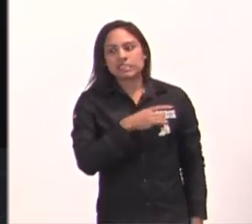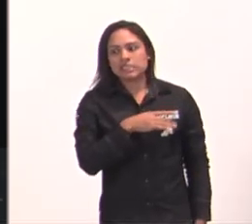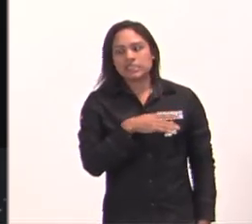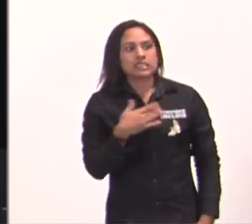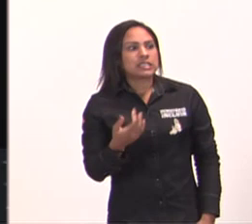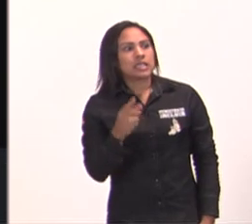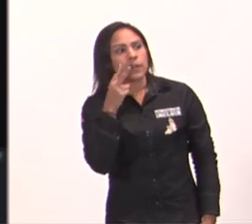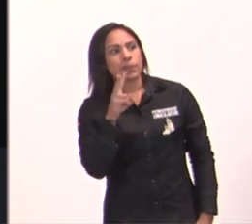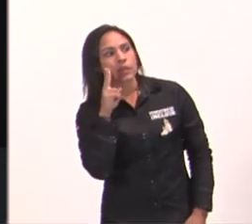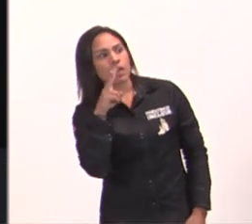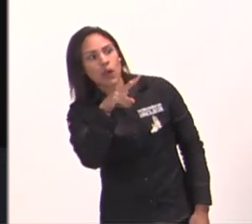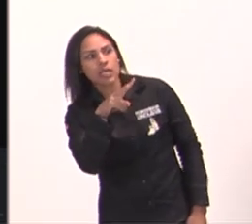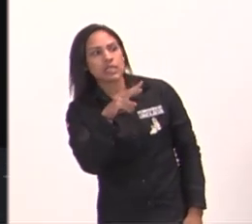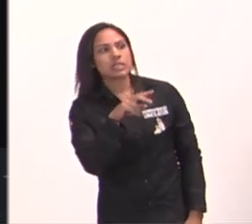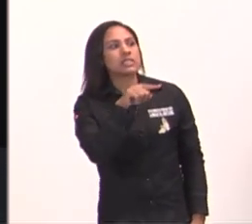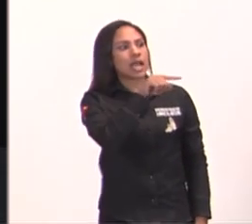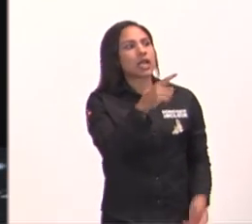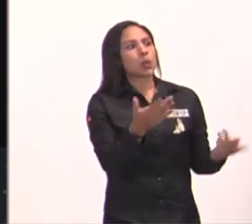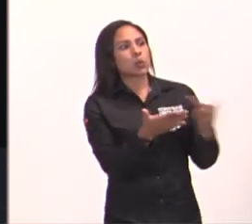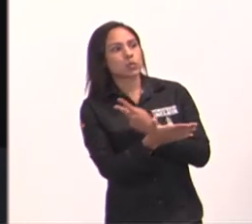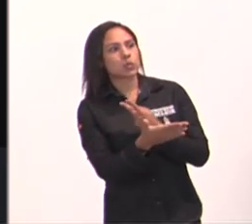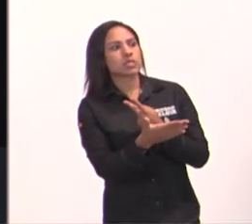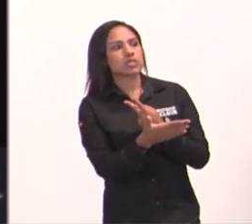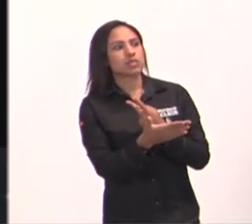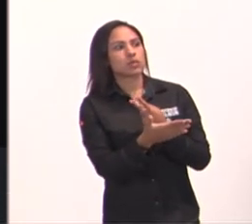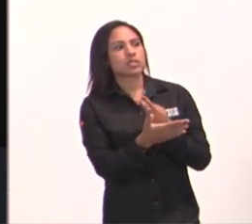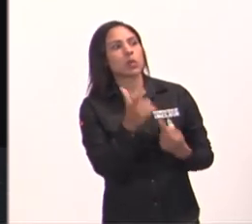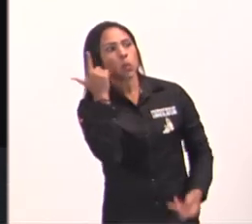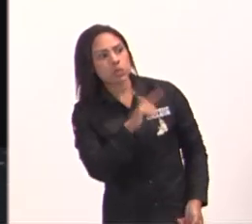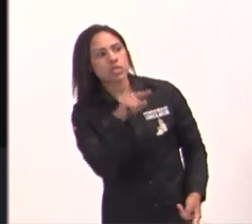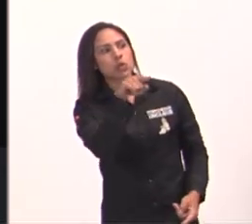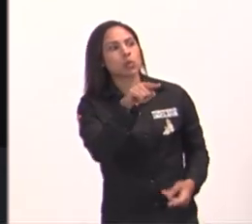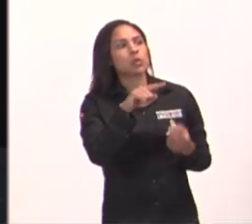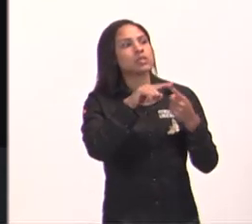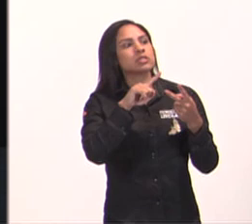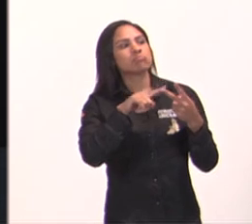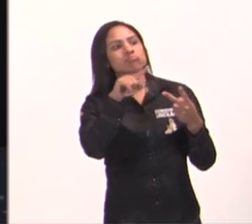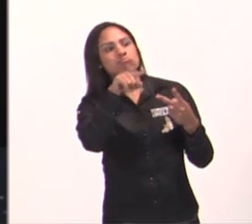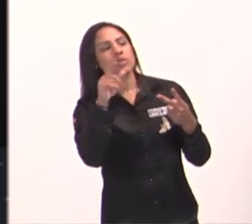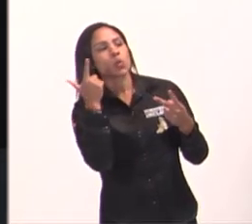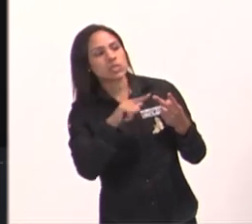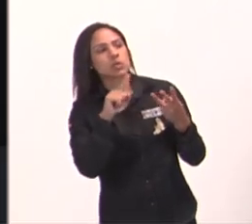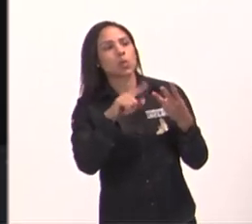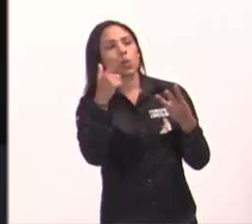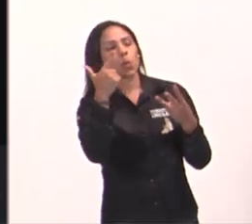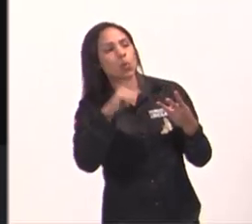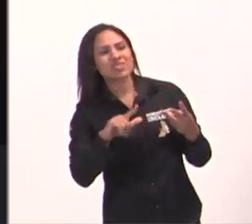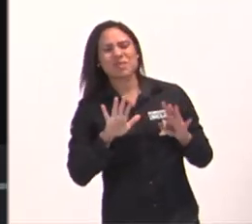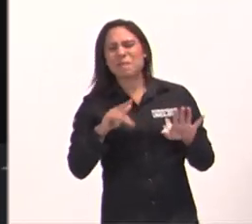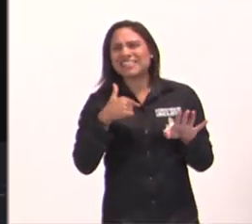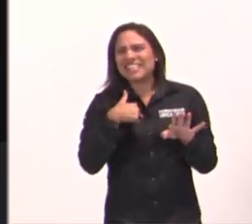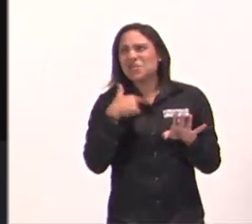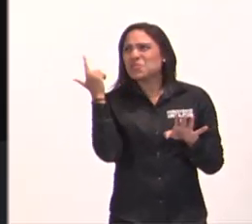mentira, mas o medo gera isso, o medo rouba até o teu amor, sim, o medo